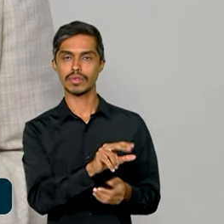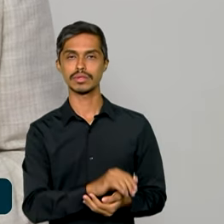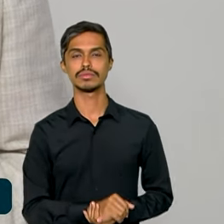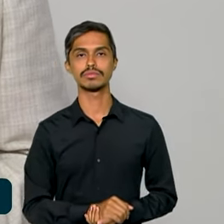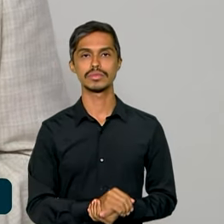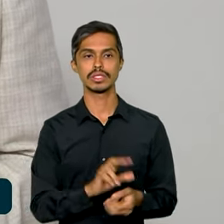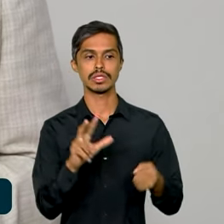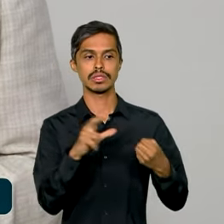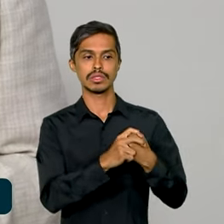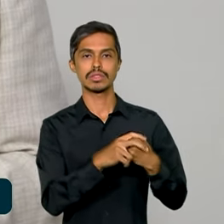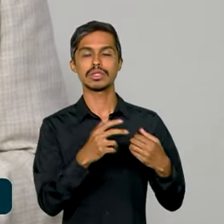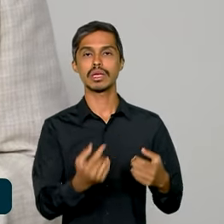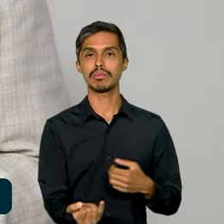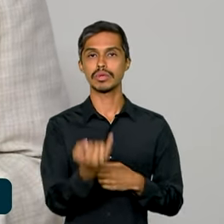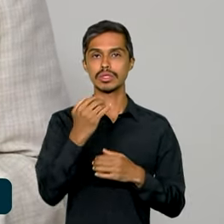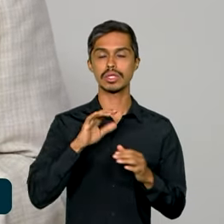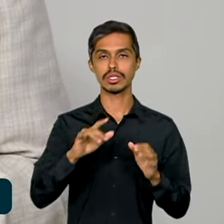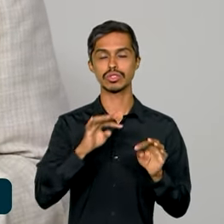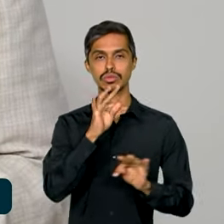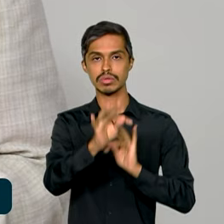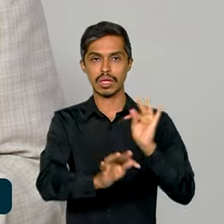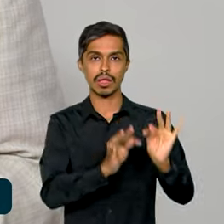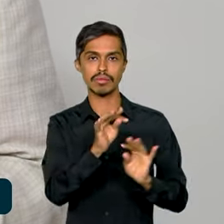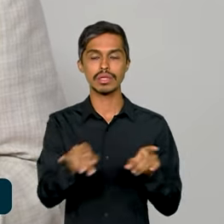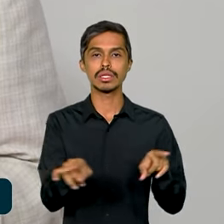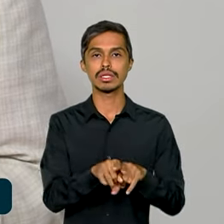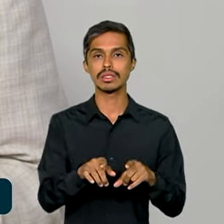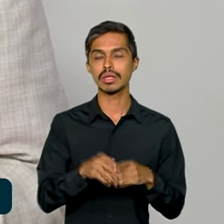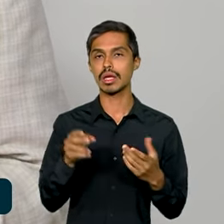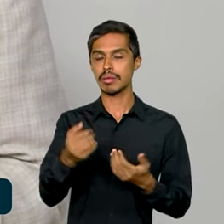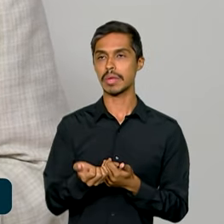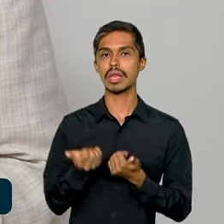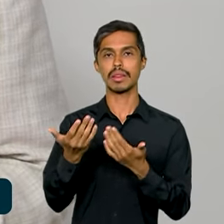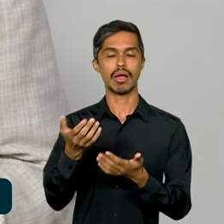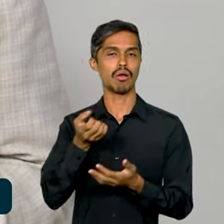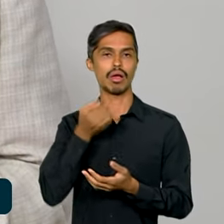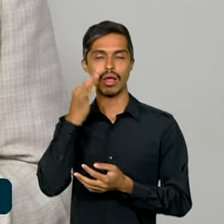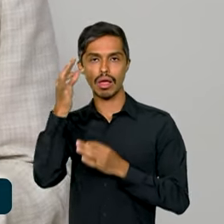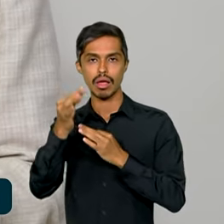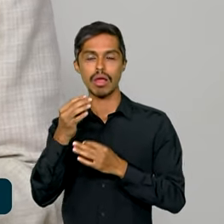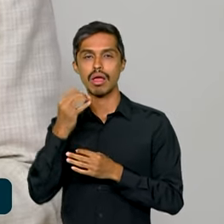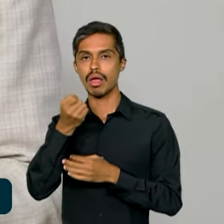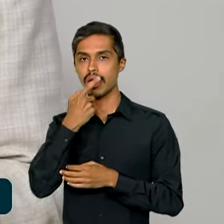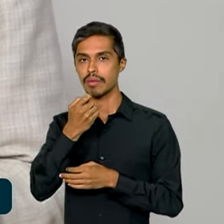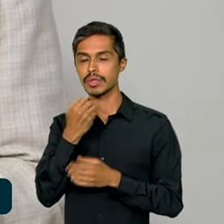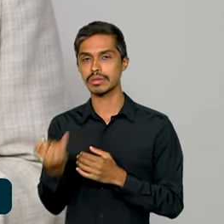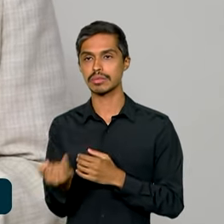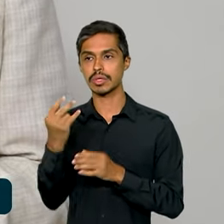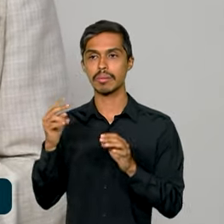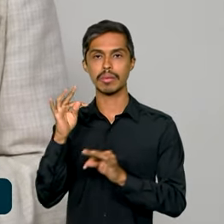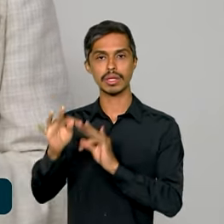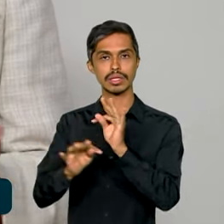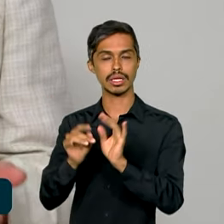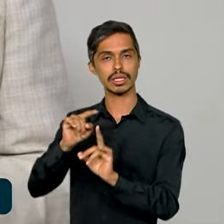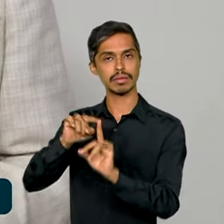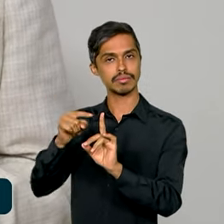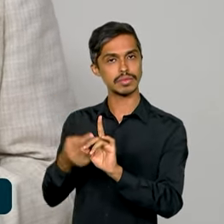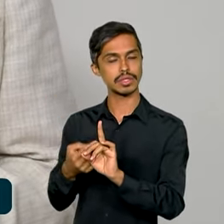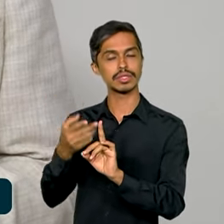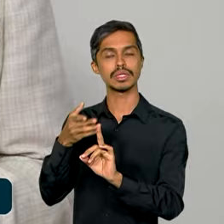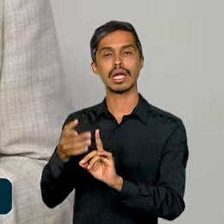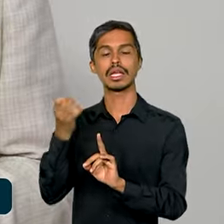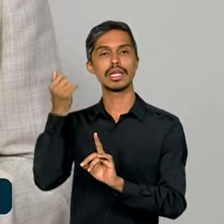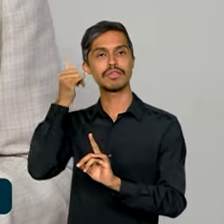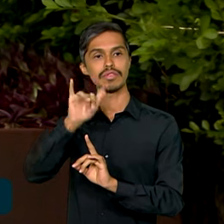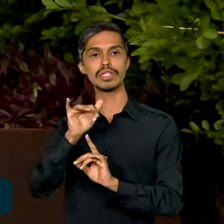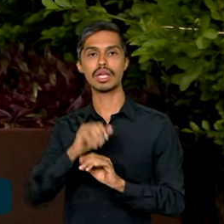é importante na profilaxia, e oferta a penicilina benzatina, que também é importante para o tratamento da gestante para evitar